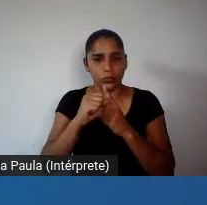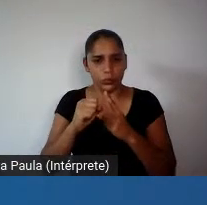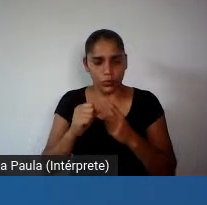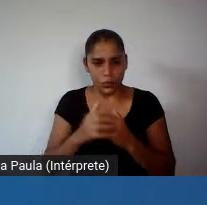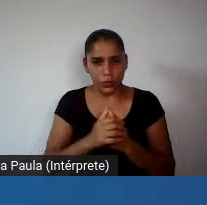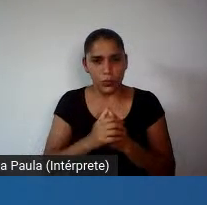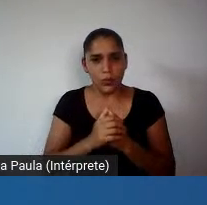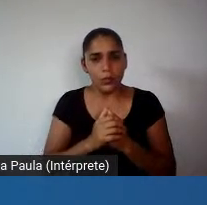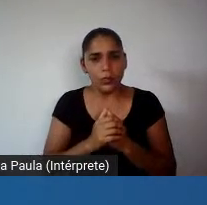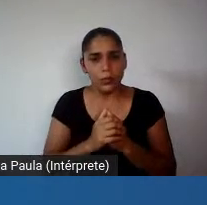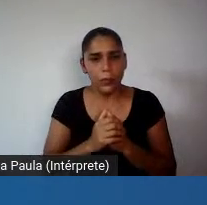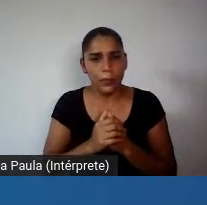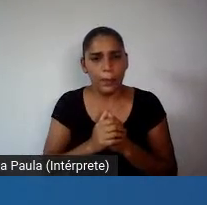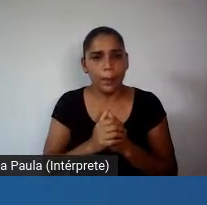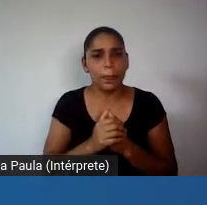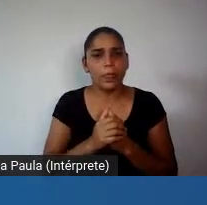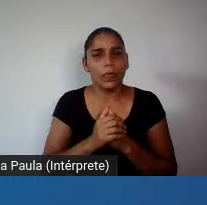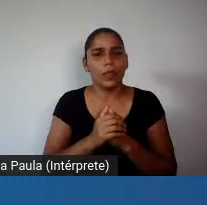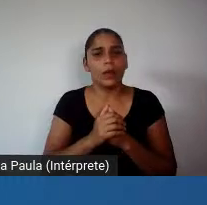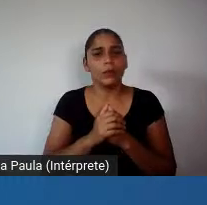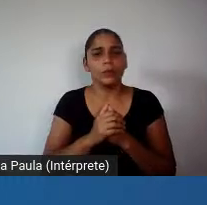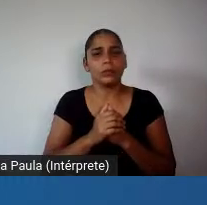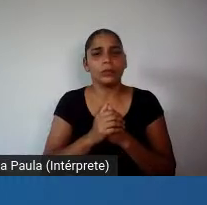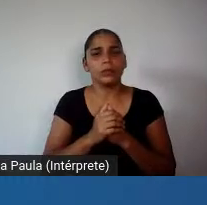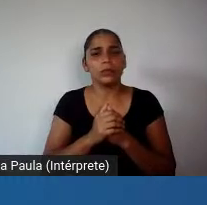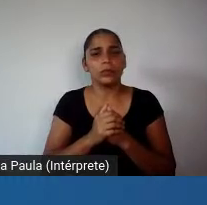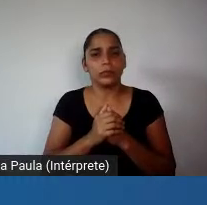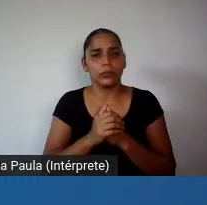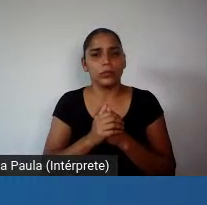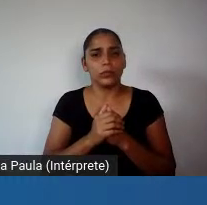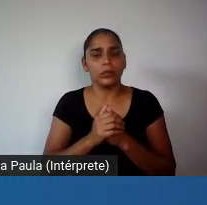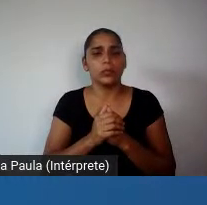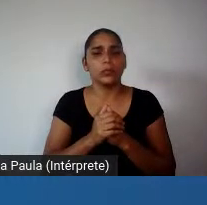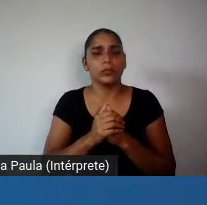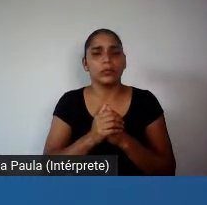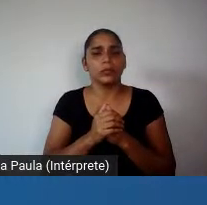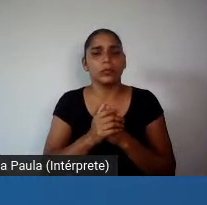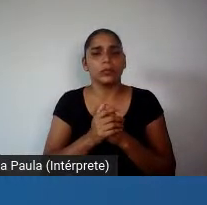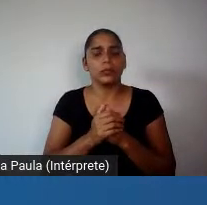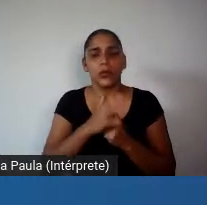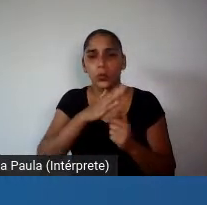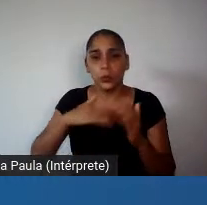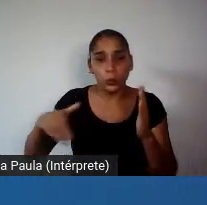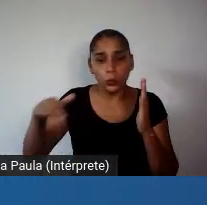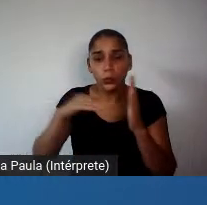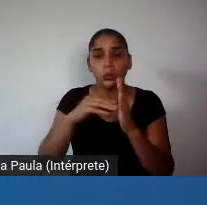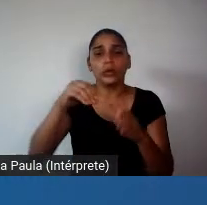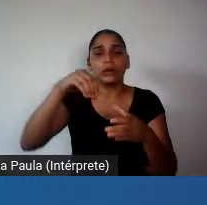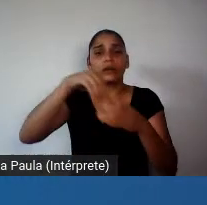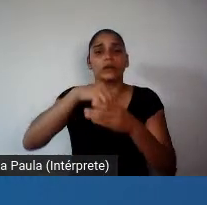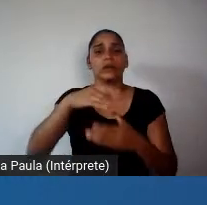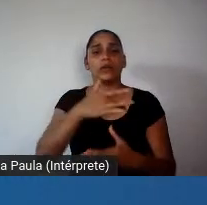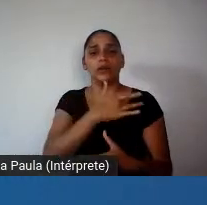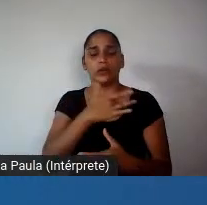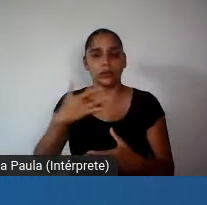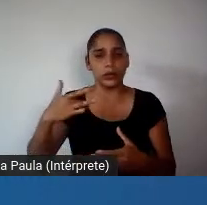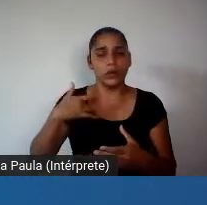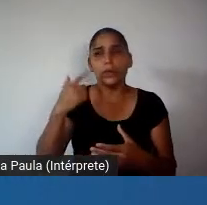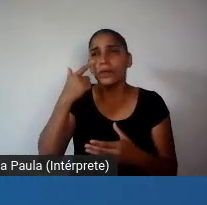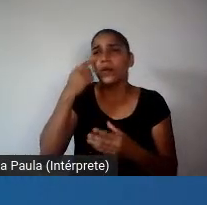movidas pela lógica do capital por dentro da saúde. E aí a gente vê uma situação global